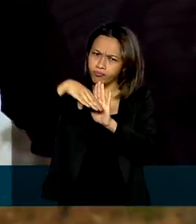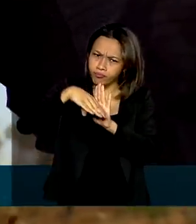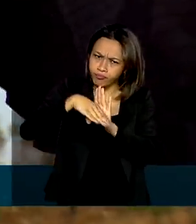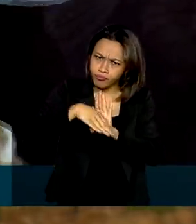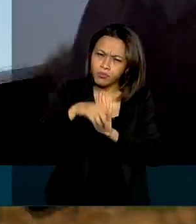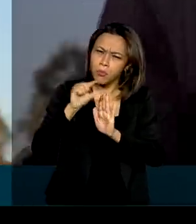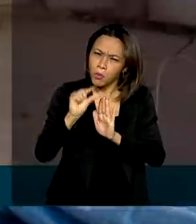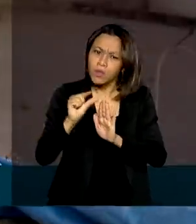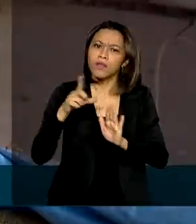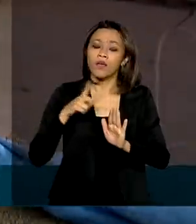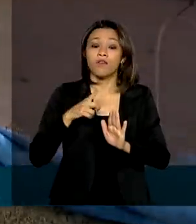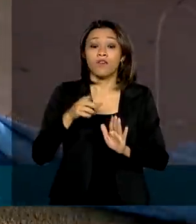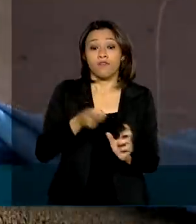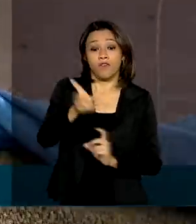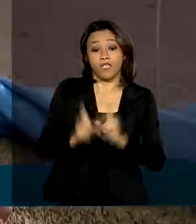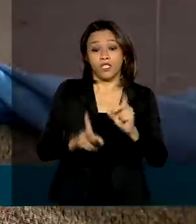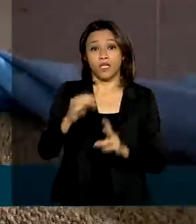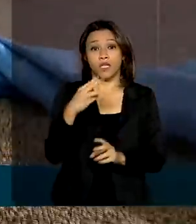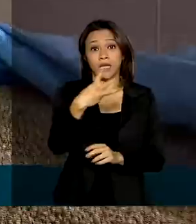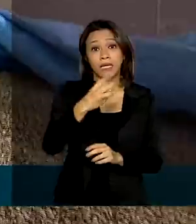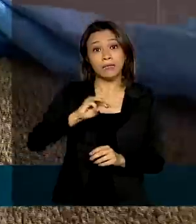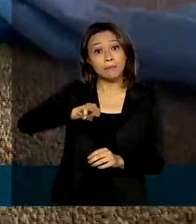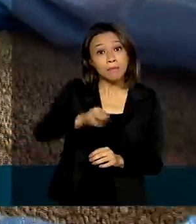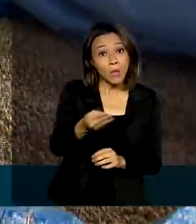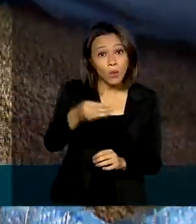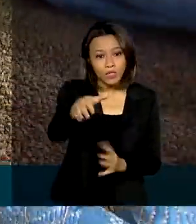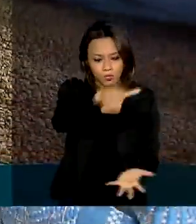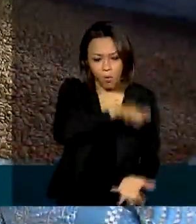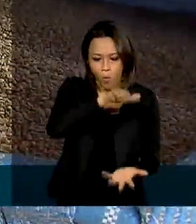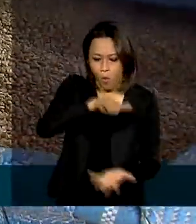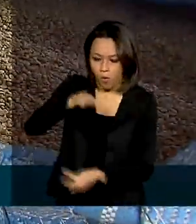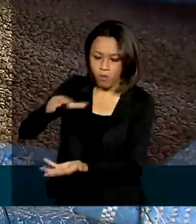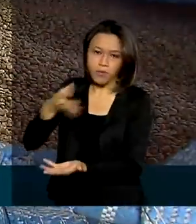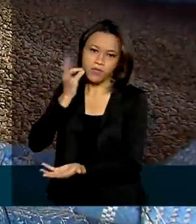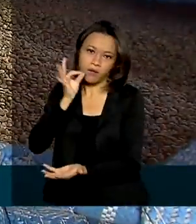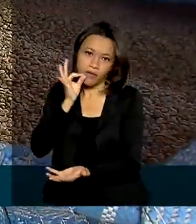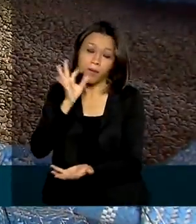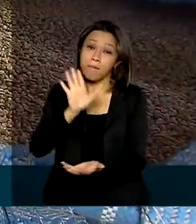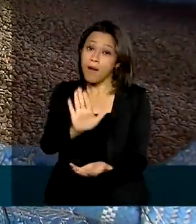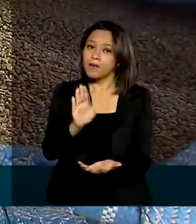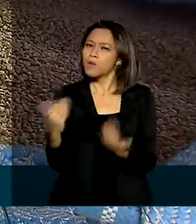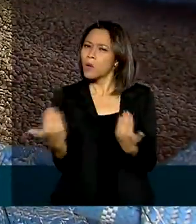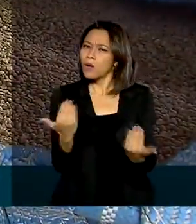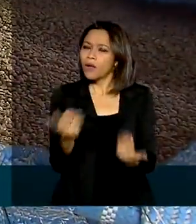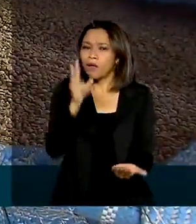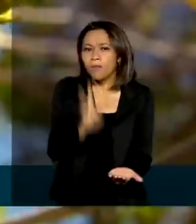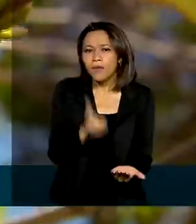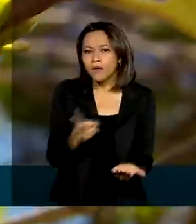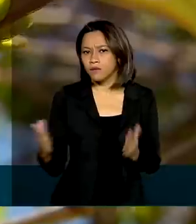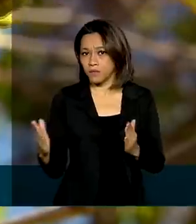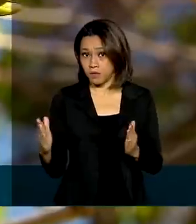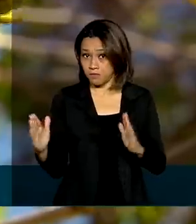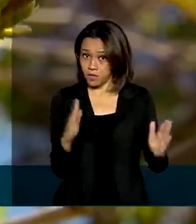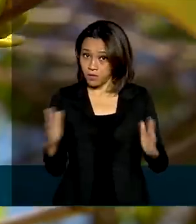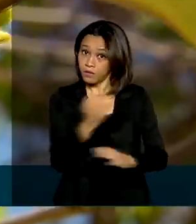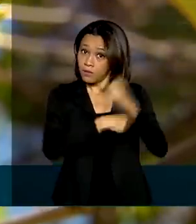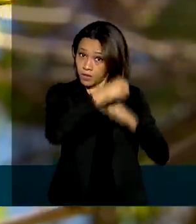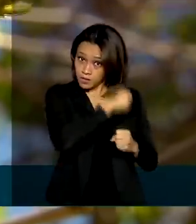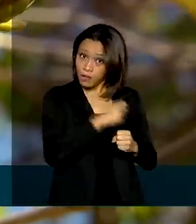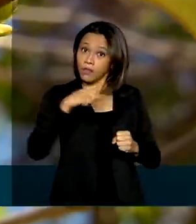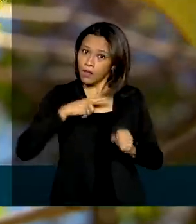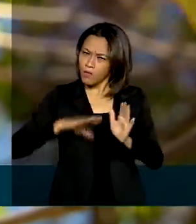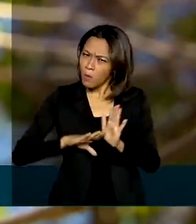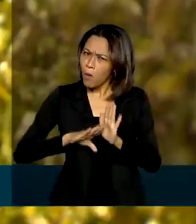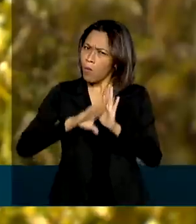vendidas cerca de 3 milhões de sacas de café. Mas na comparação com o mesmo período do ano passado, houve um